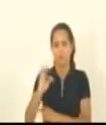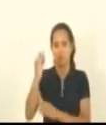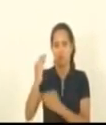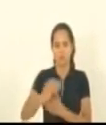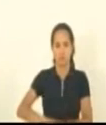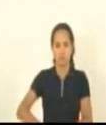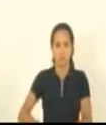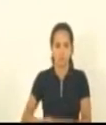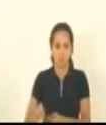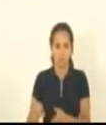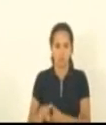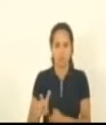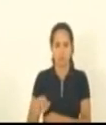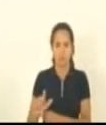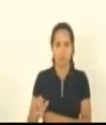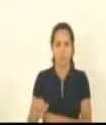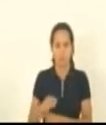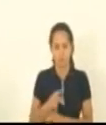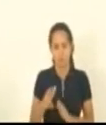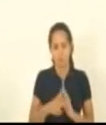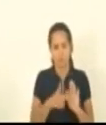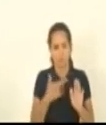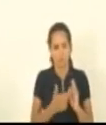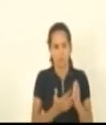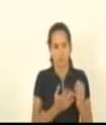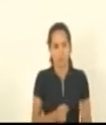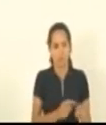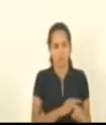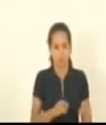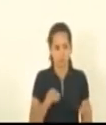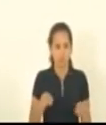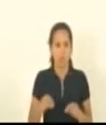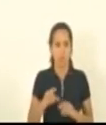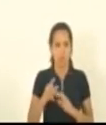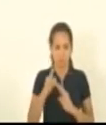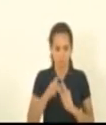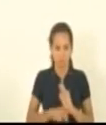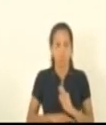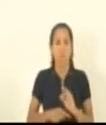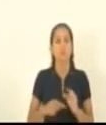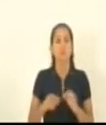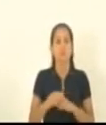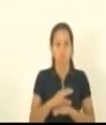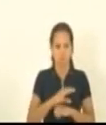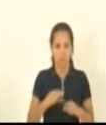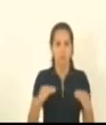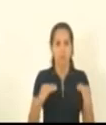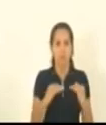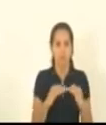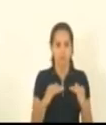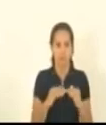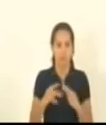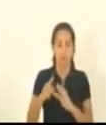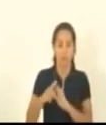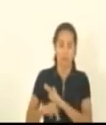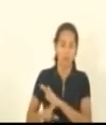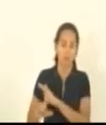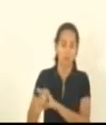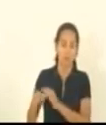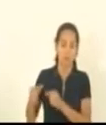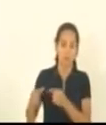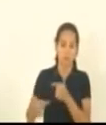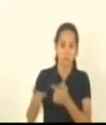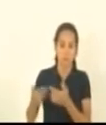parecer é pela rejeição do veto tendo em vista que o projeto é constitucional. Coloco em discussão o projeto de lei aos